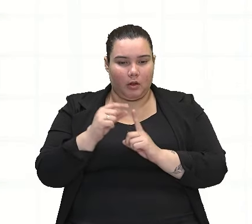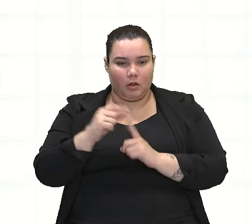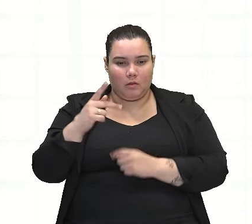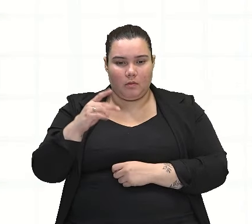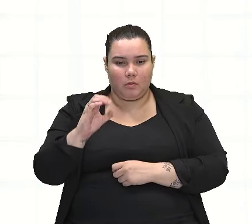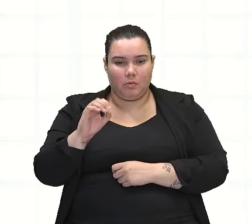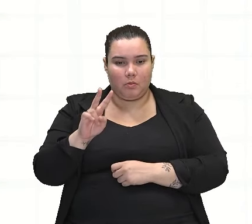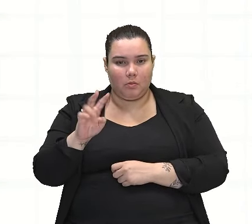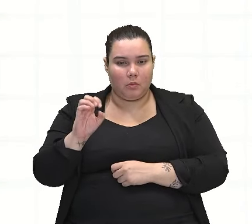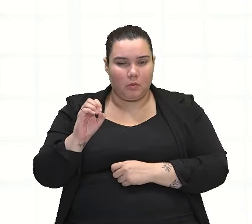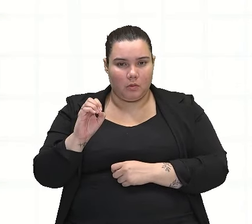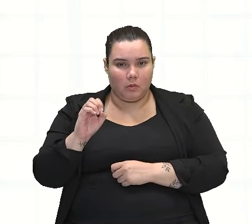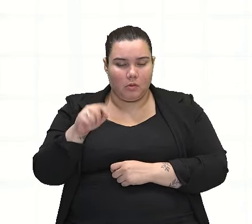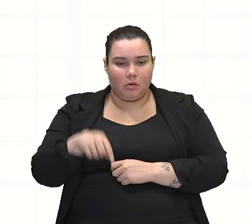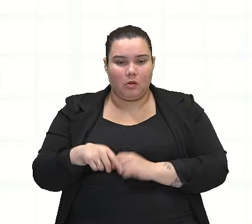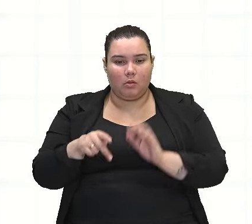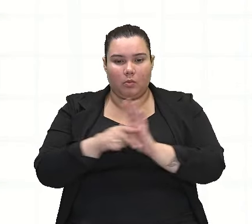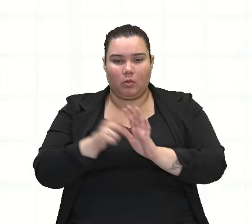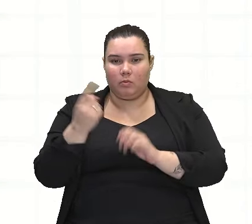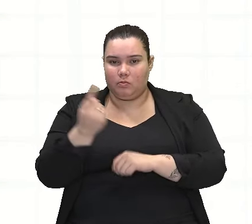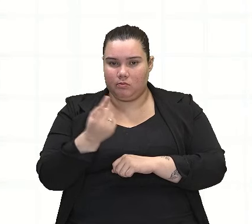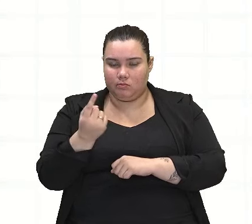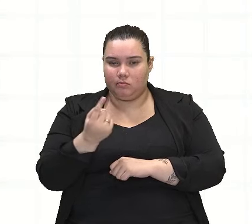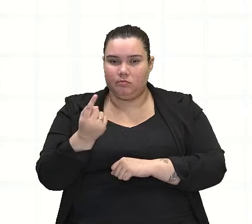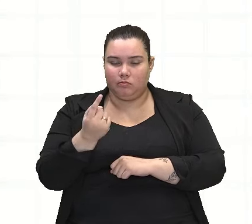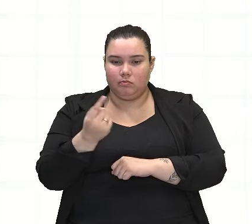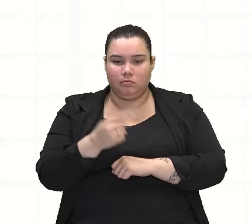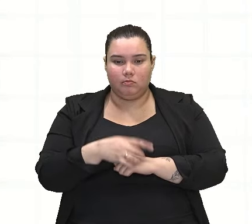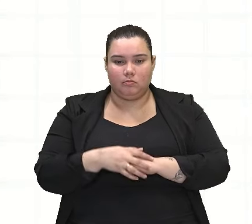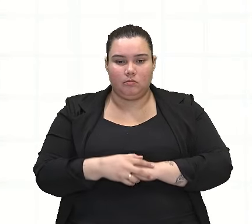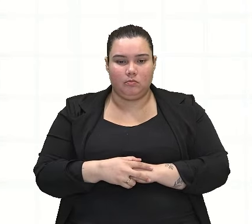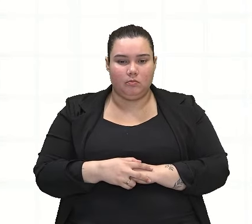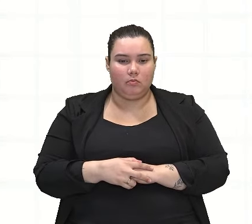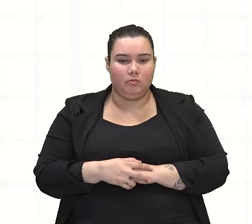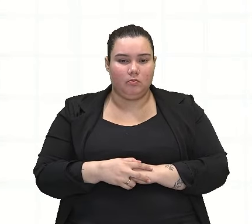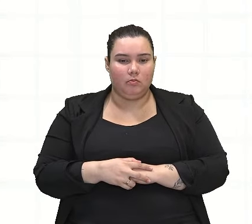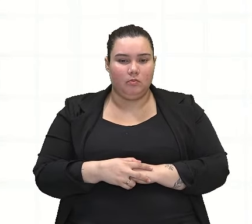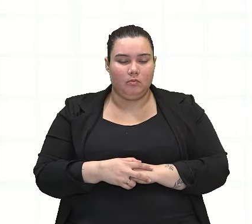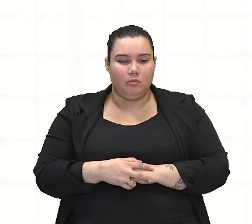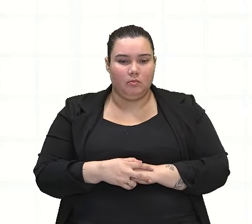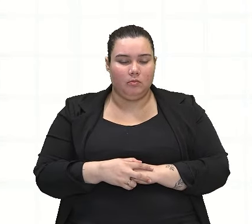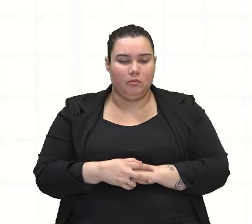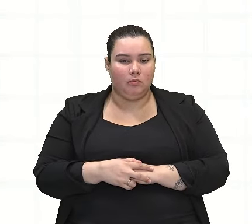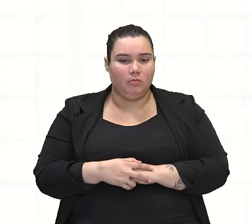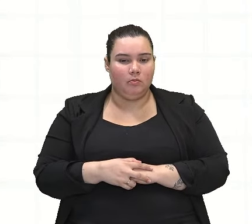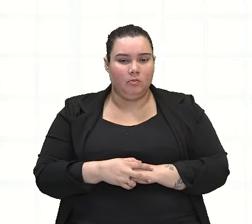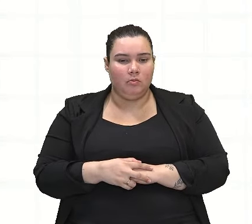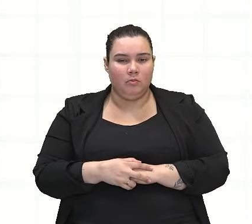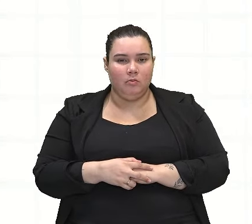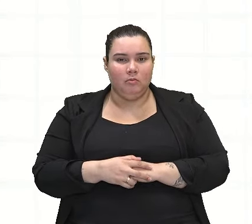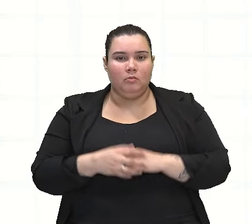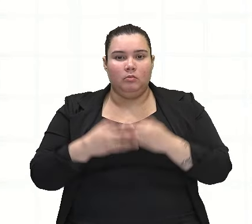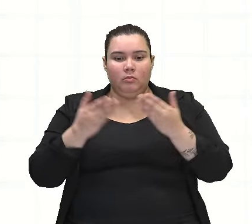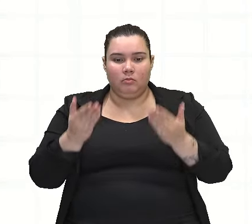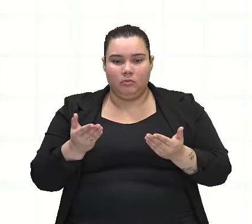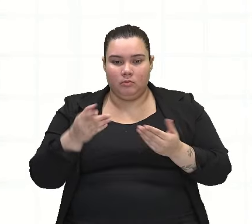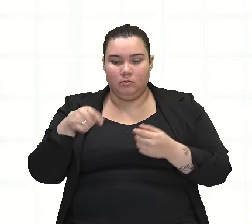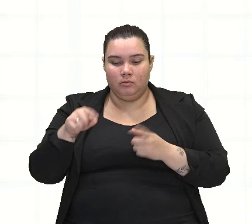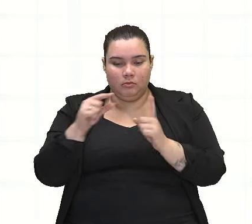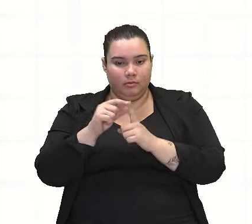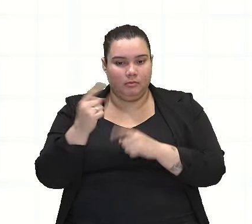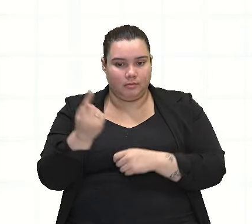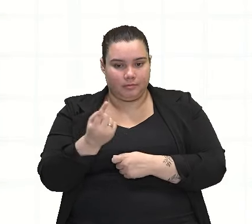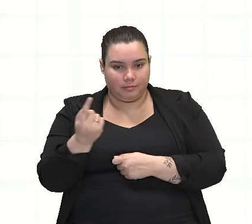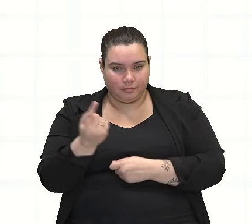palavra que está no singular. Certo? Então, observem que, apesar de estar no singular,